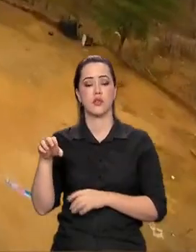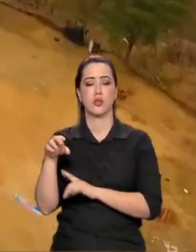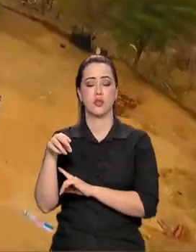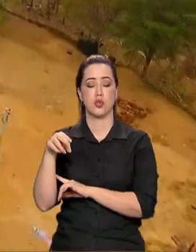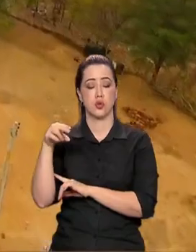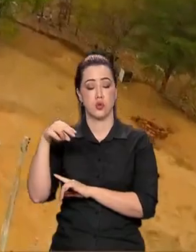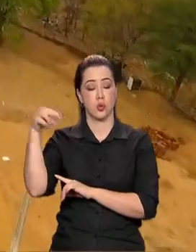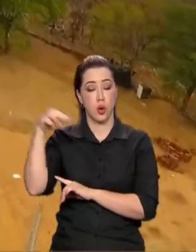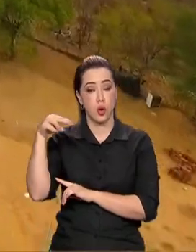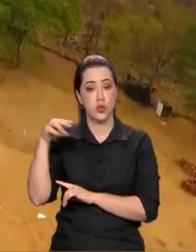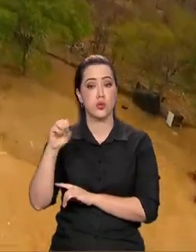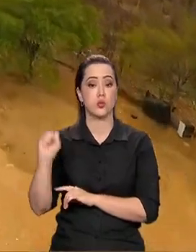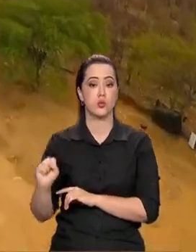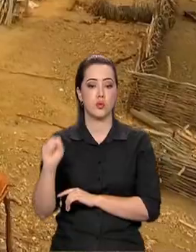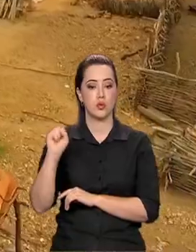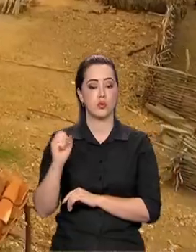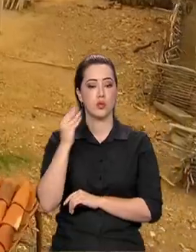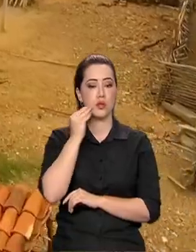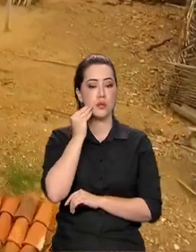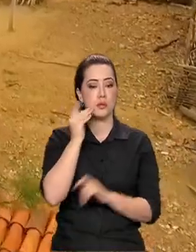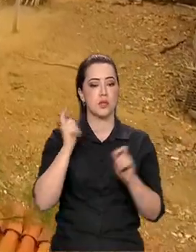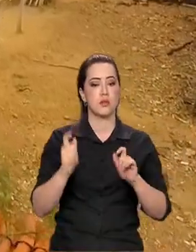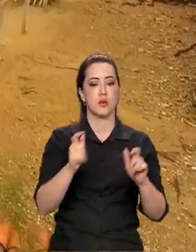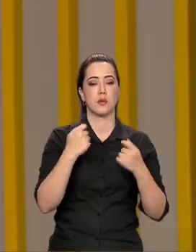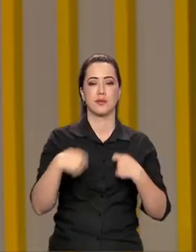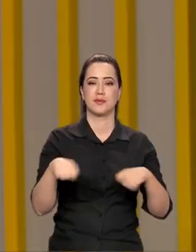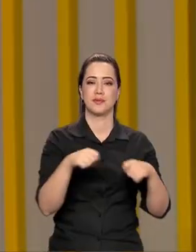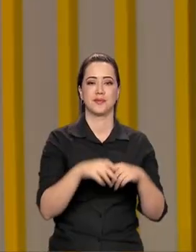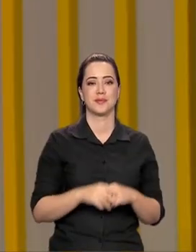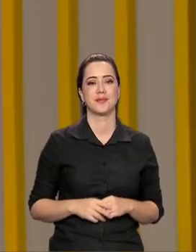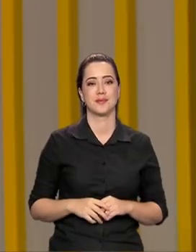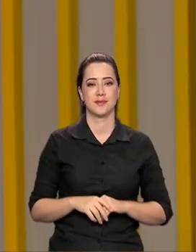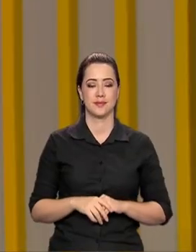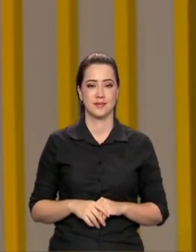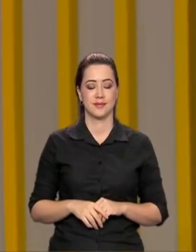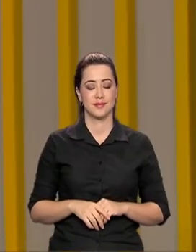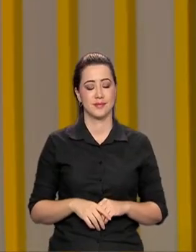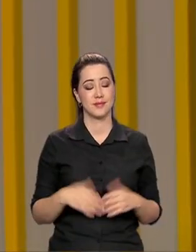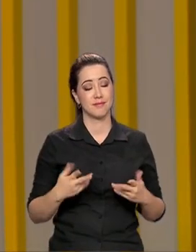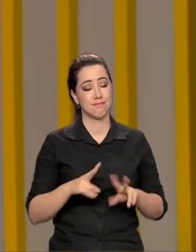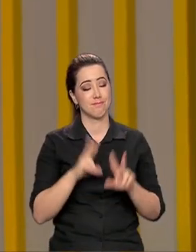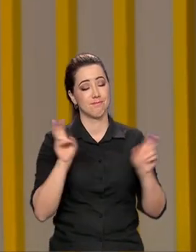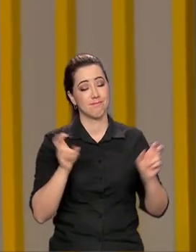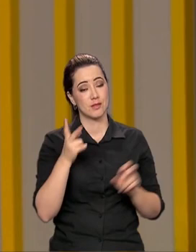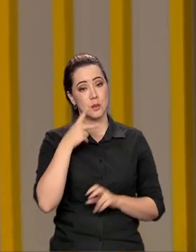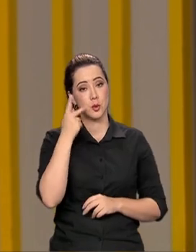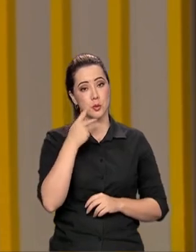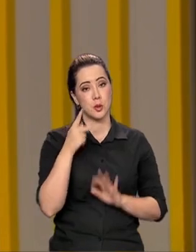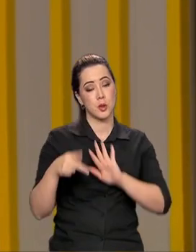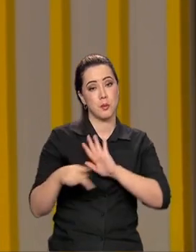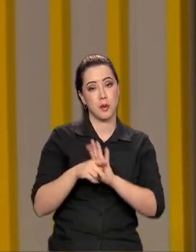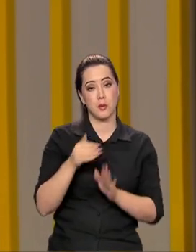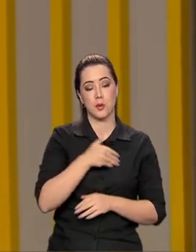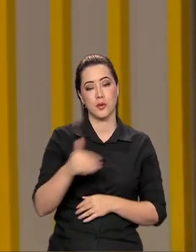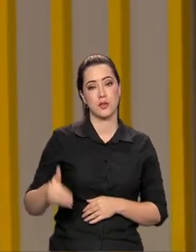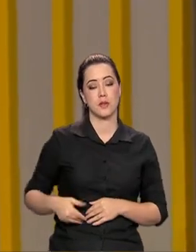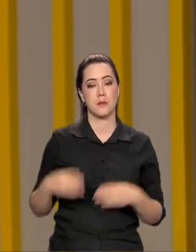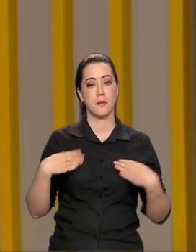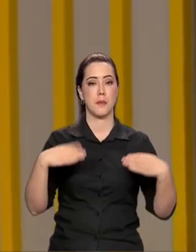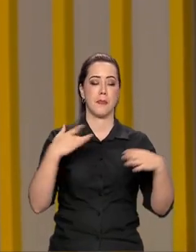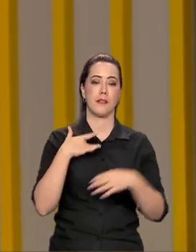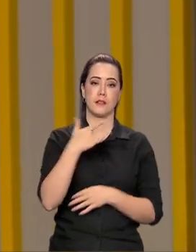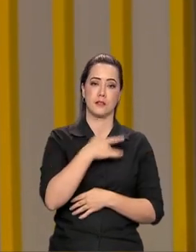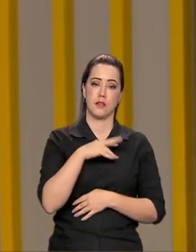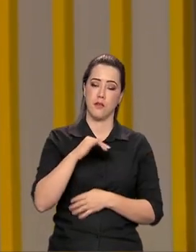experiências ali em áreas que precisam. E ainda falando de políticas públicas, o Ministério da Saúde vai